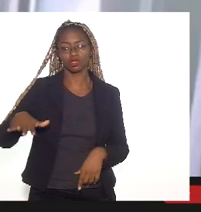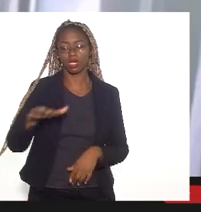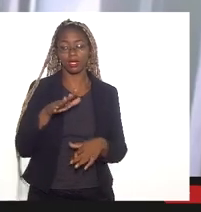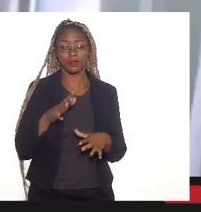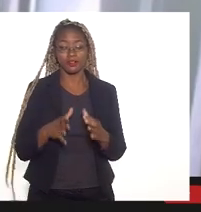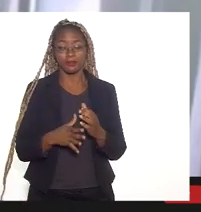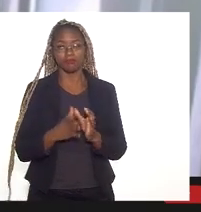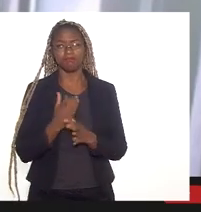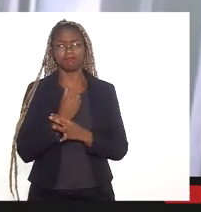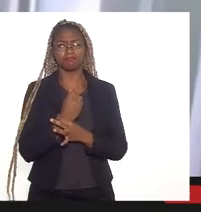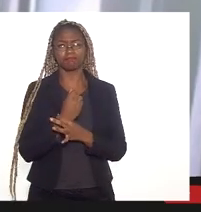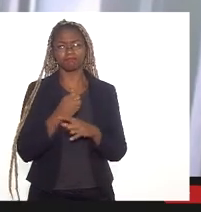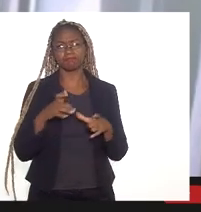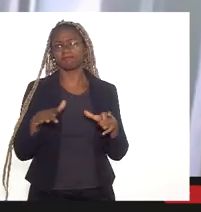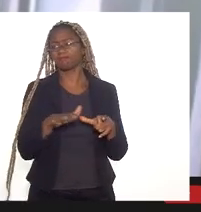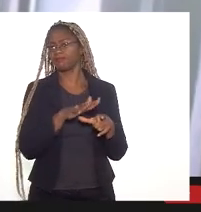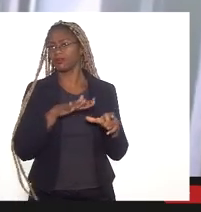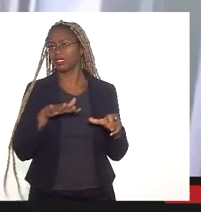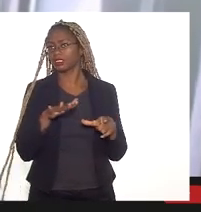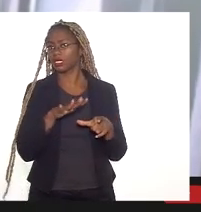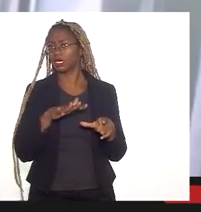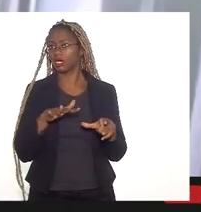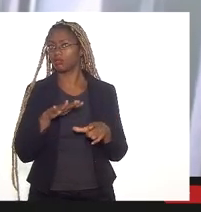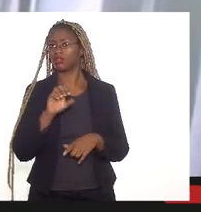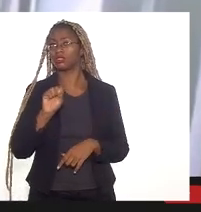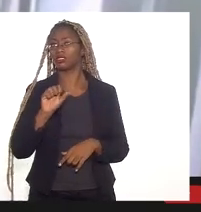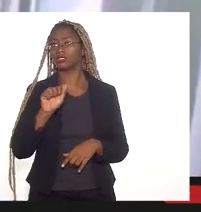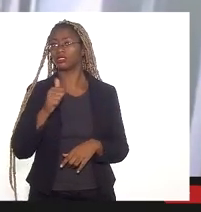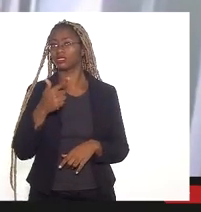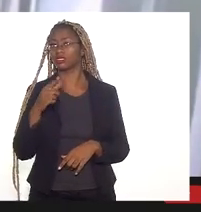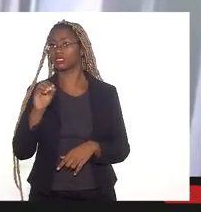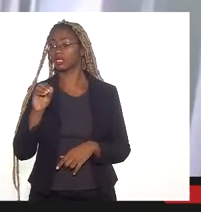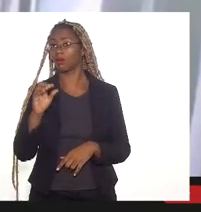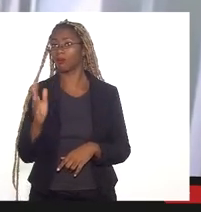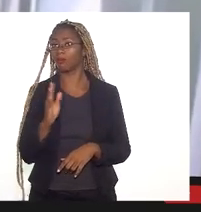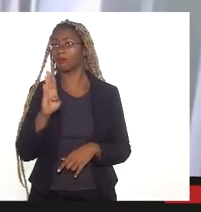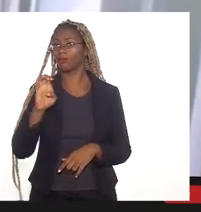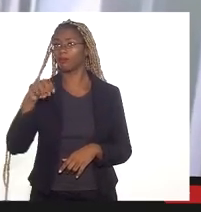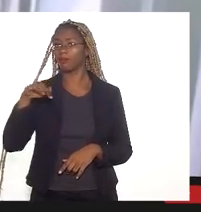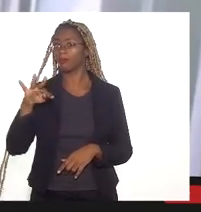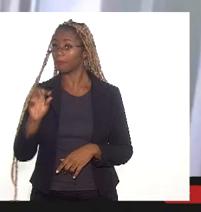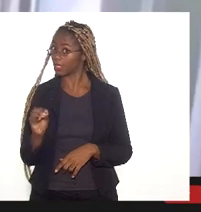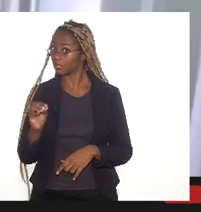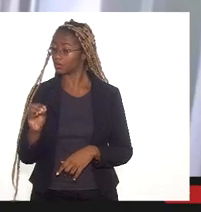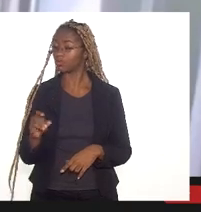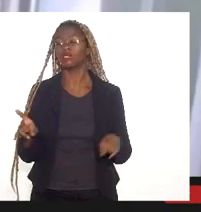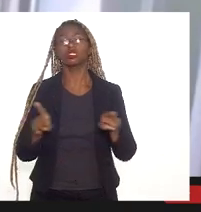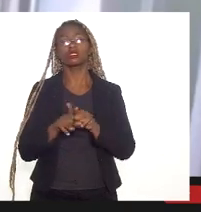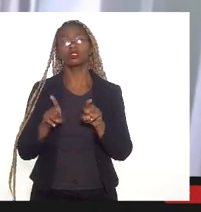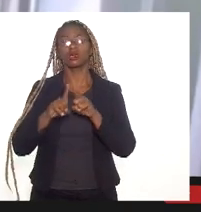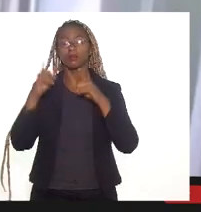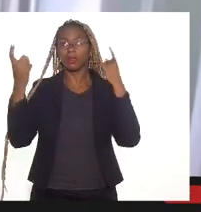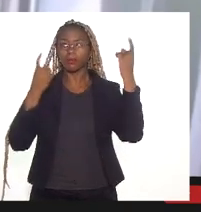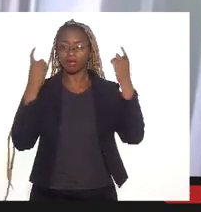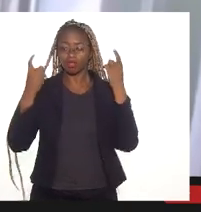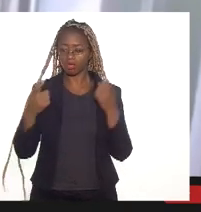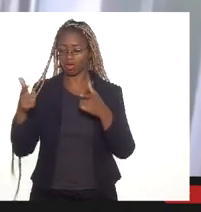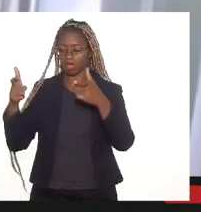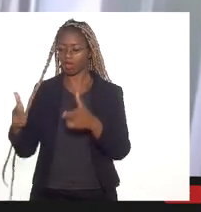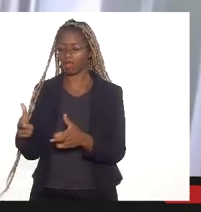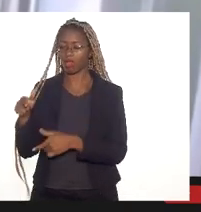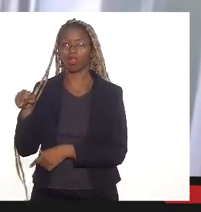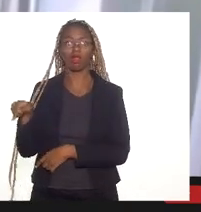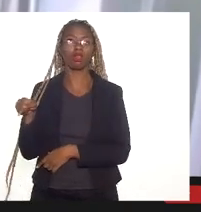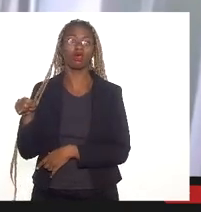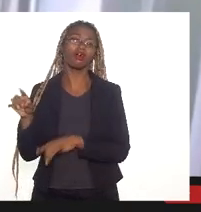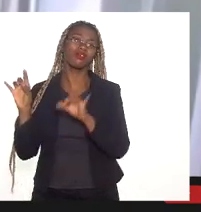ambiental São Bento. Tendo em vista as preocupações que temos com aquela localidade especificamente que